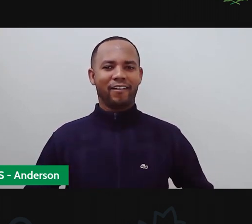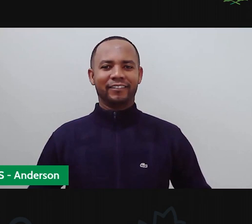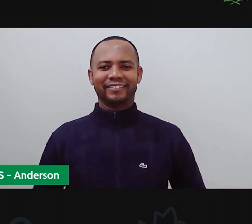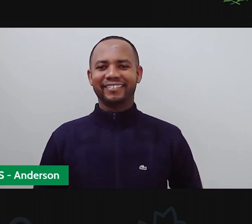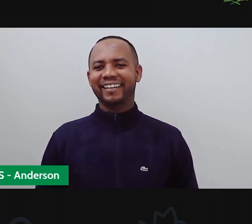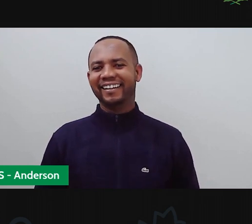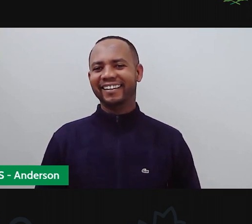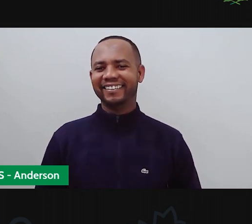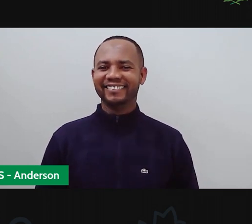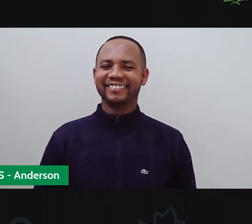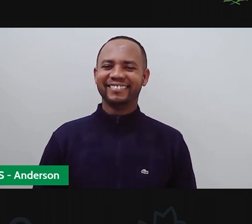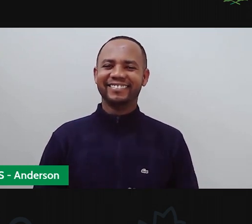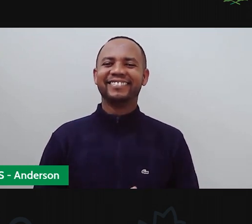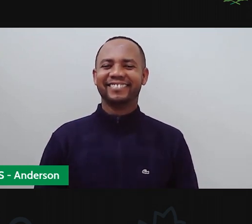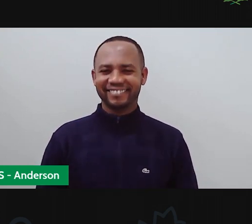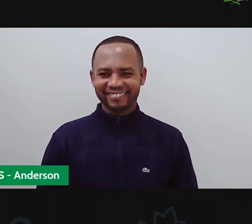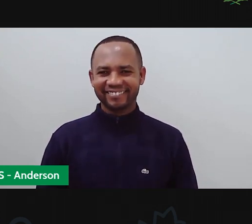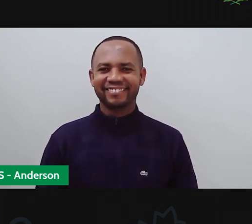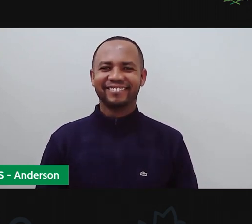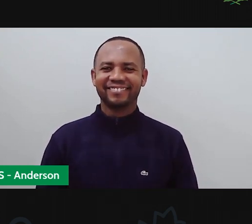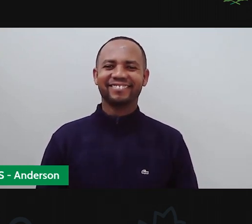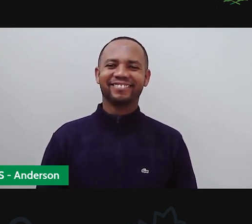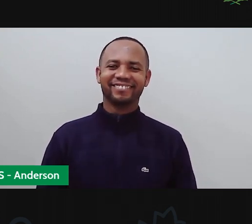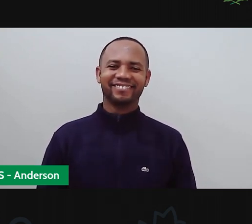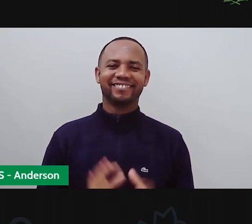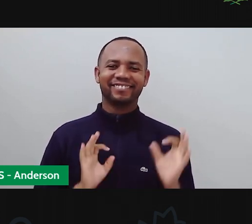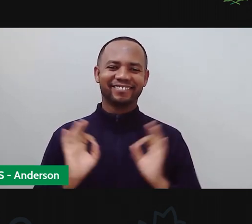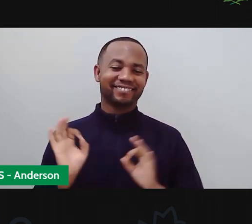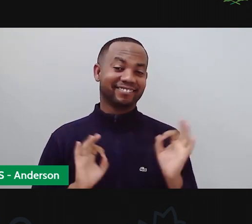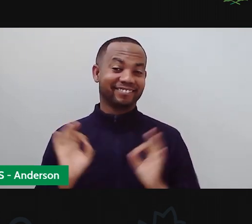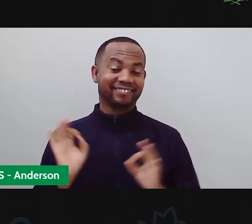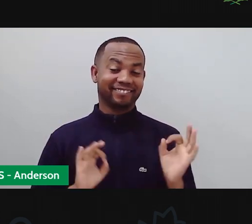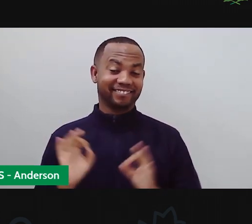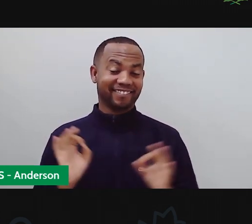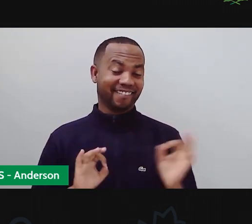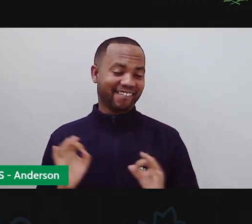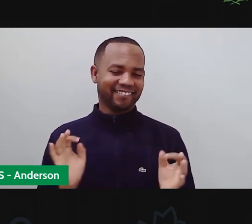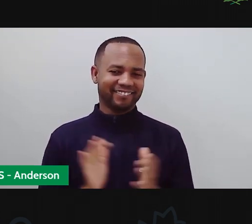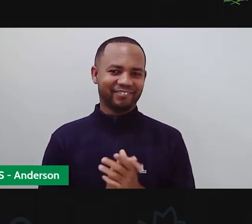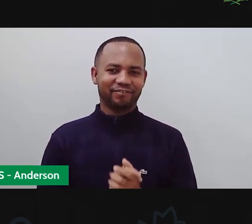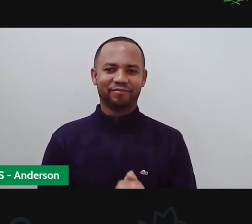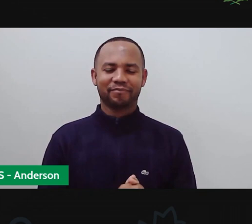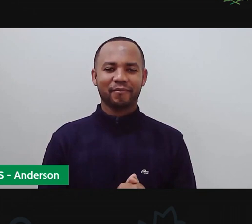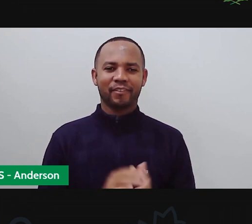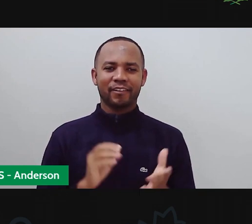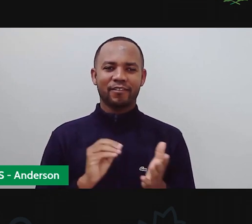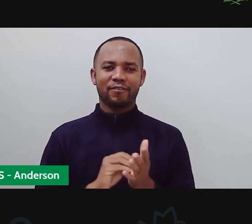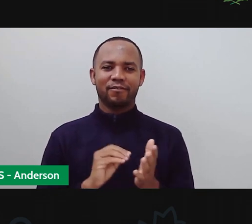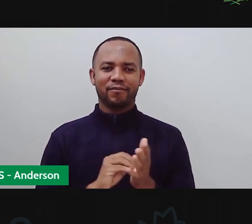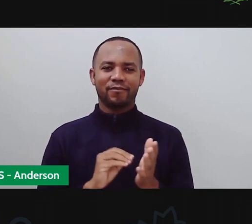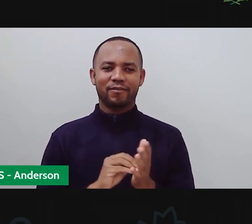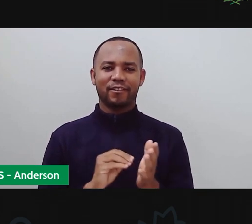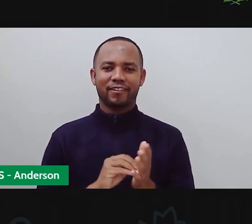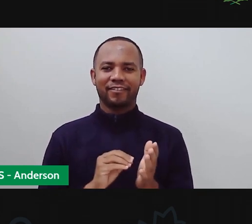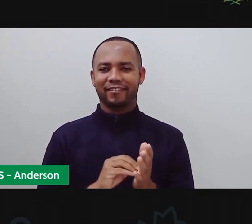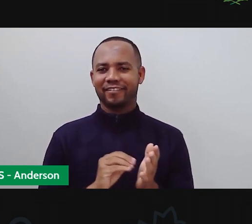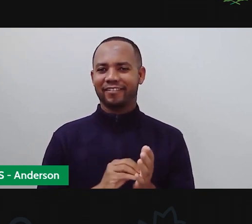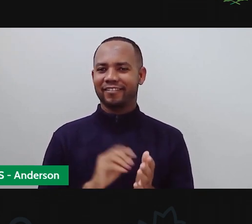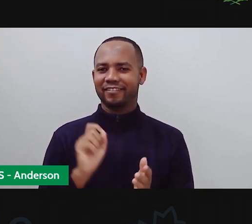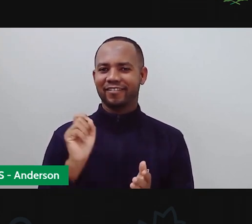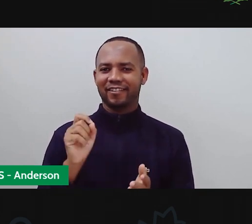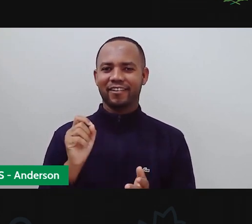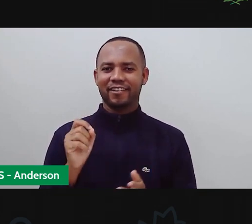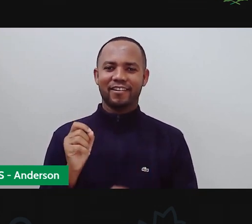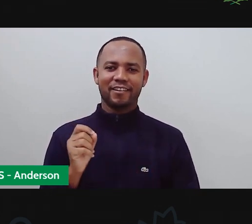Anderson começou a tirar as roupas, né, chiques do armário, veio todo trabalhado, faltou só você agora aqui, uma taça, né,